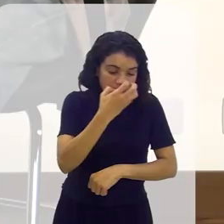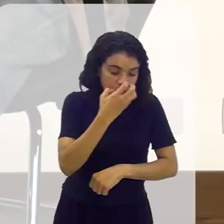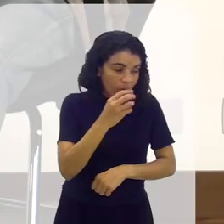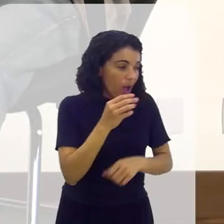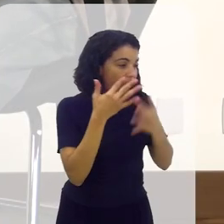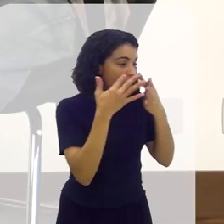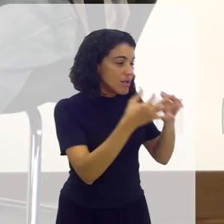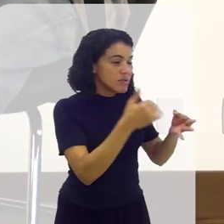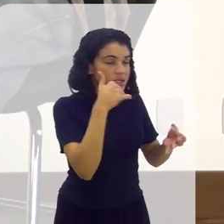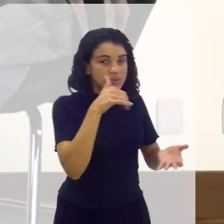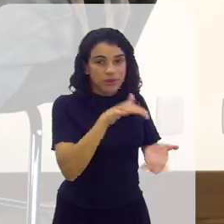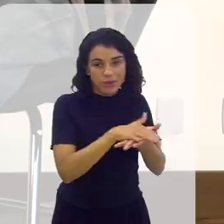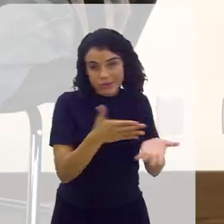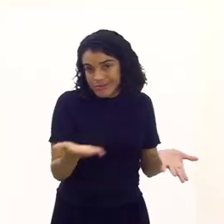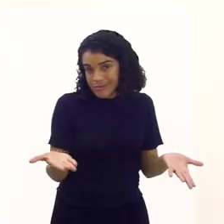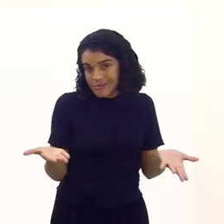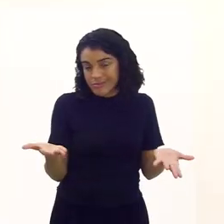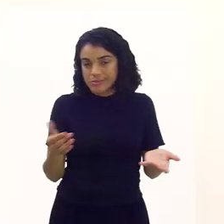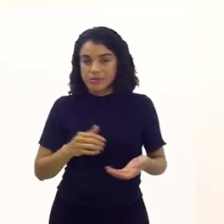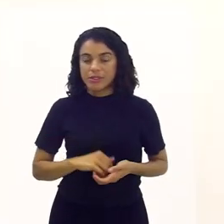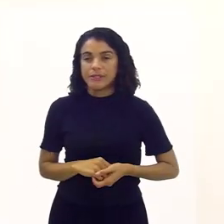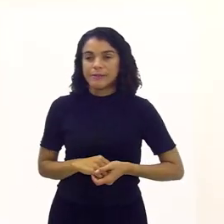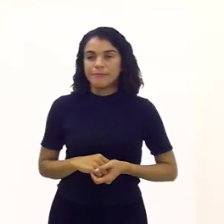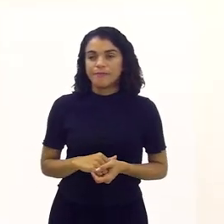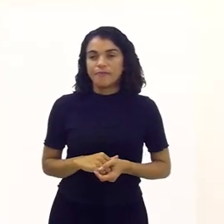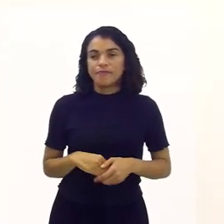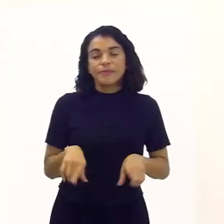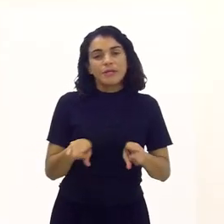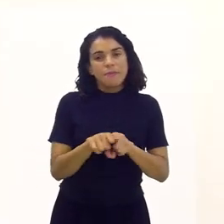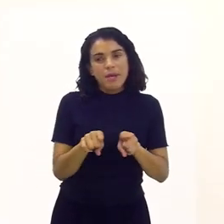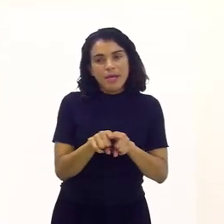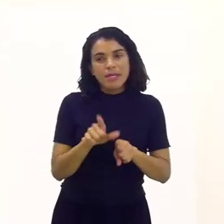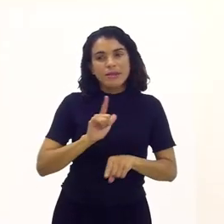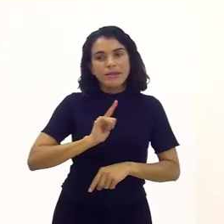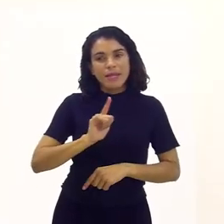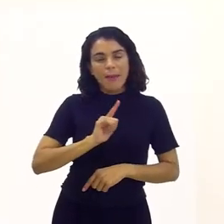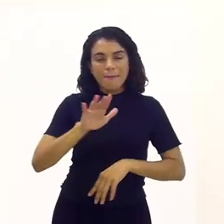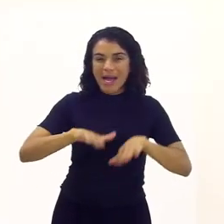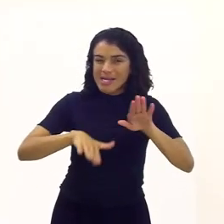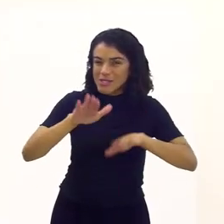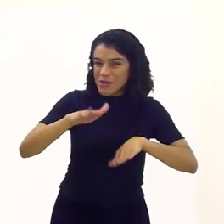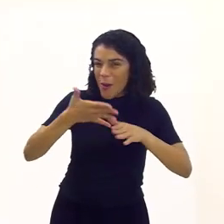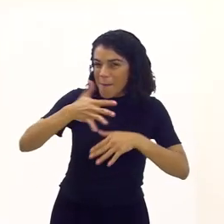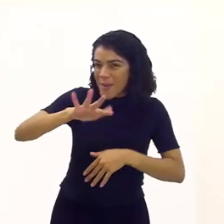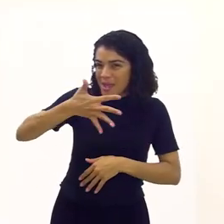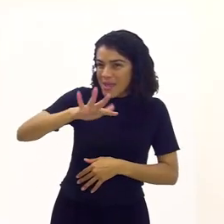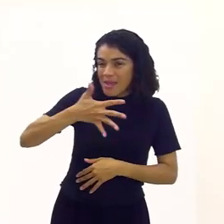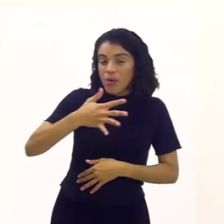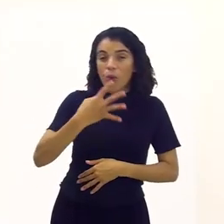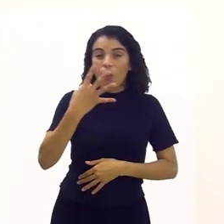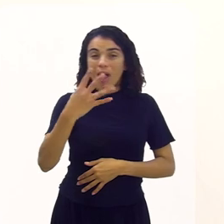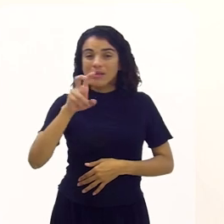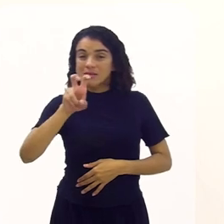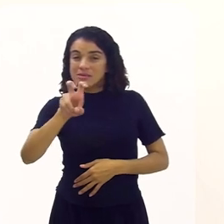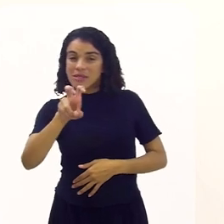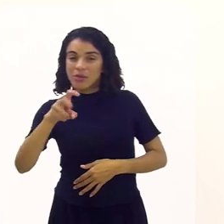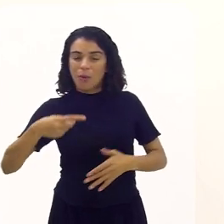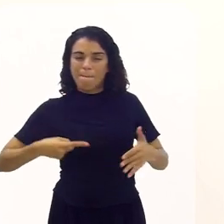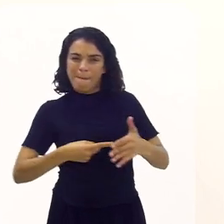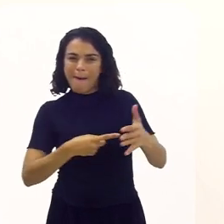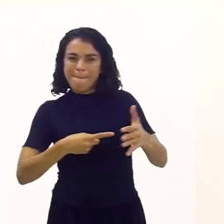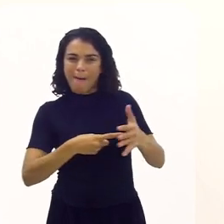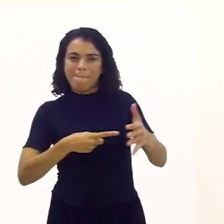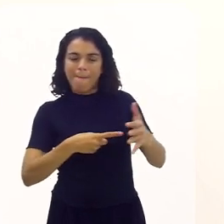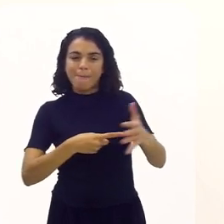atenção à mulher. A gente tem hoje, no Rio de Janeiro inteiro, uma média de 4 a 5 denúncias diárias